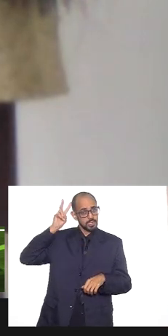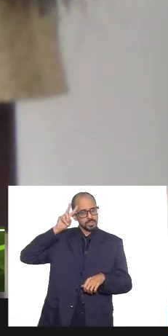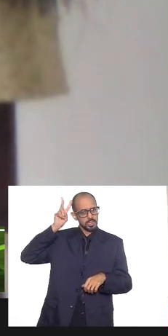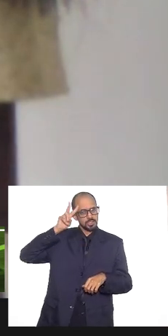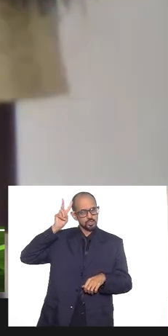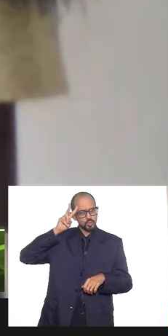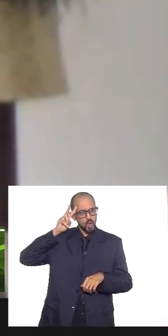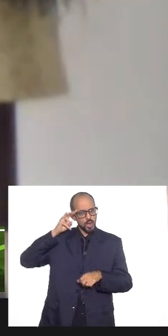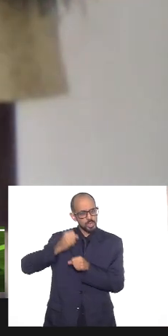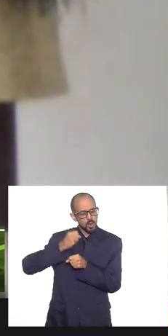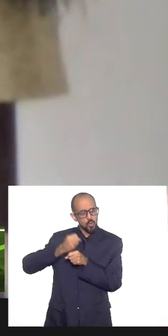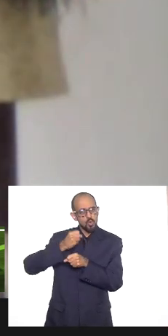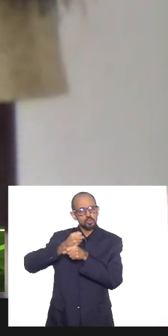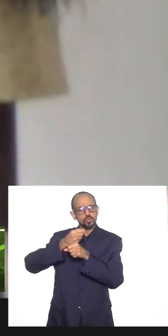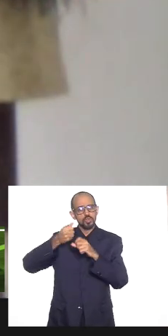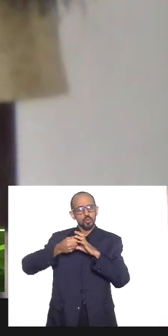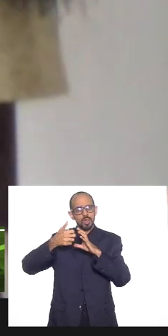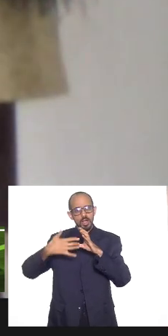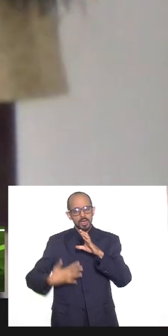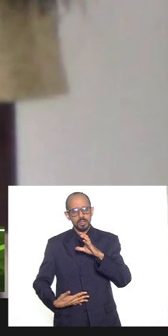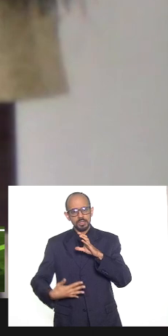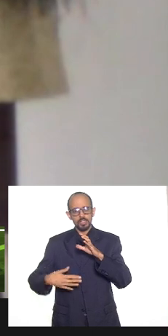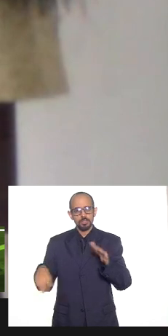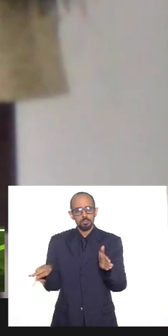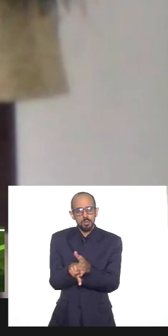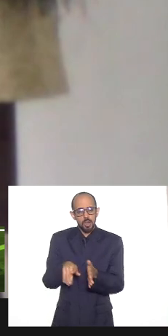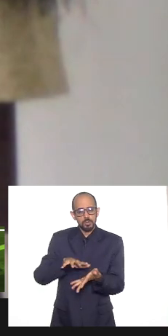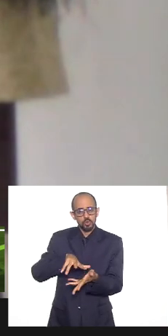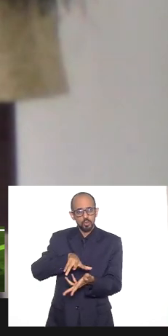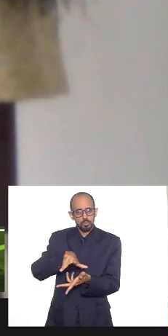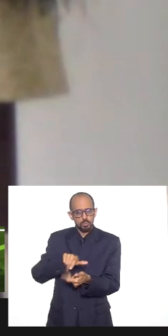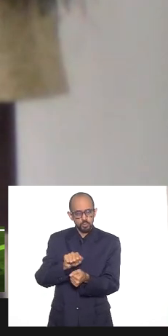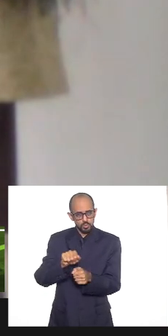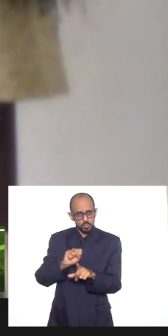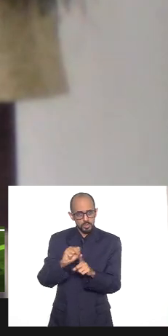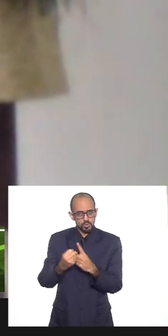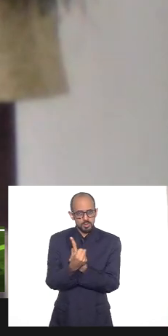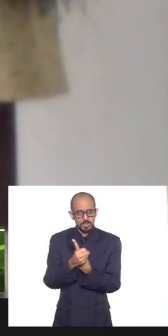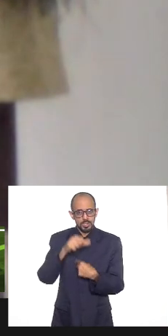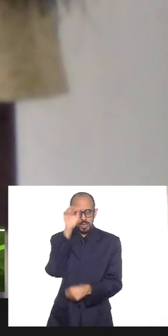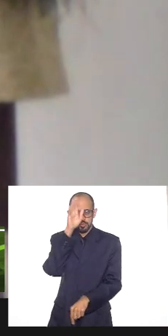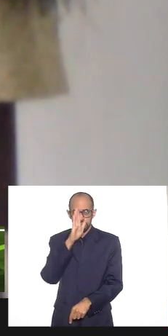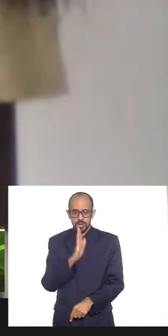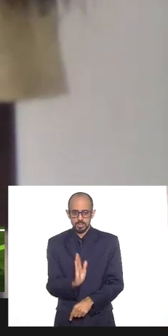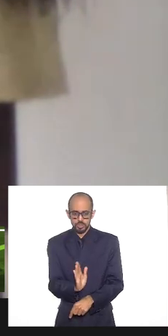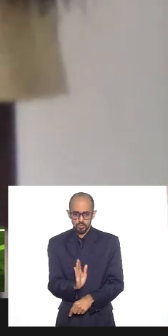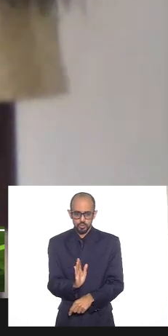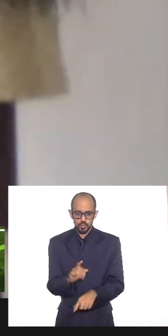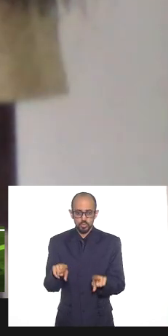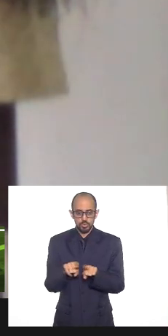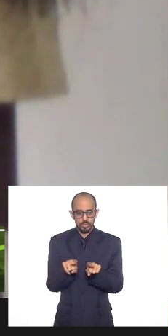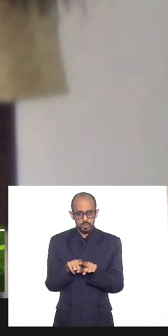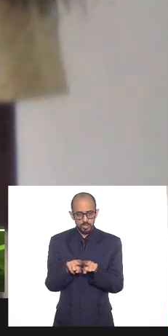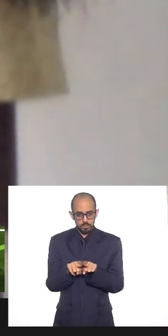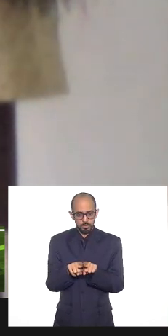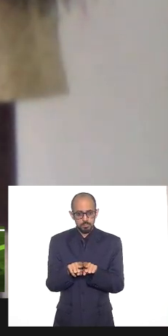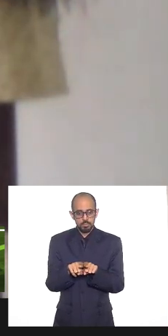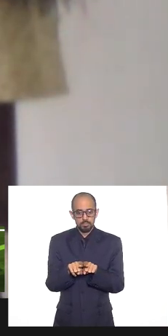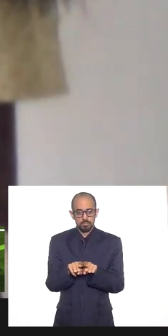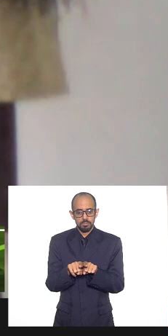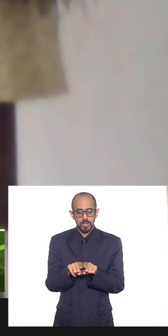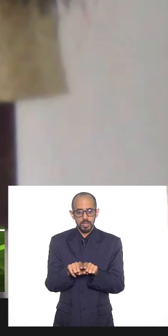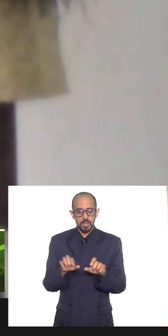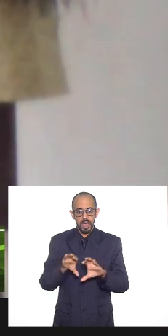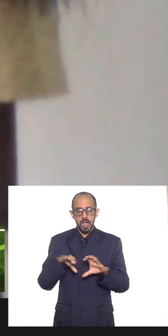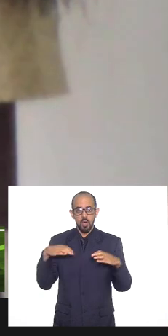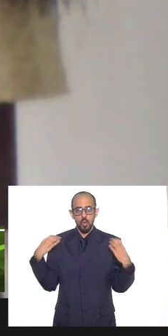organização do mundo e da sociedade brasileira, e a compreensão do Estado-nação,